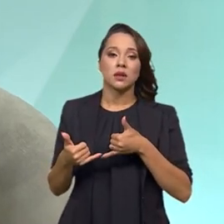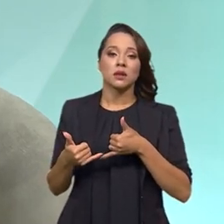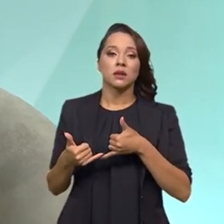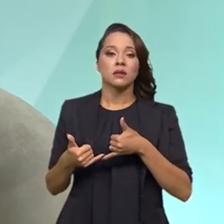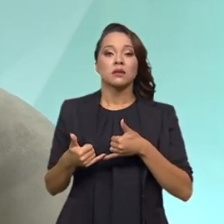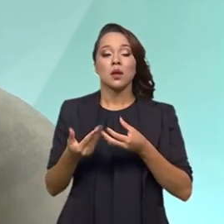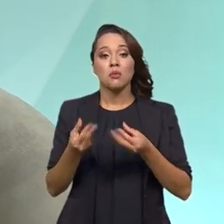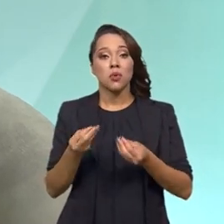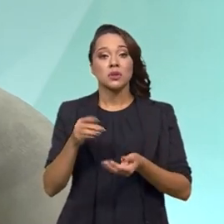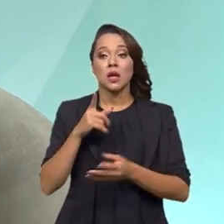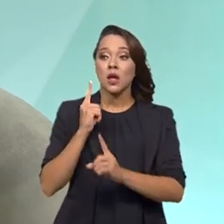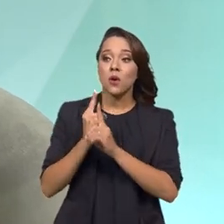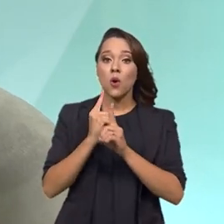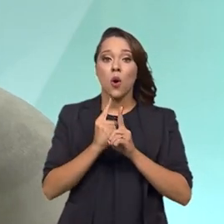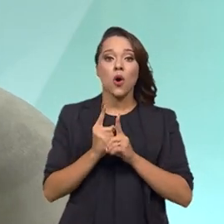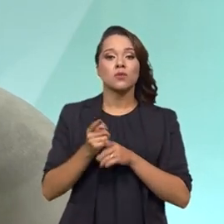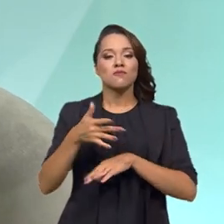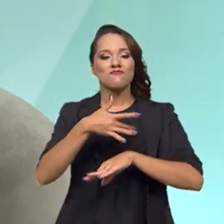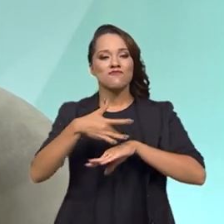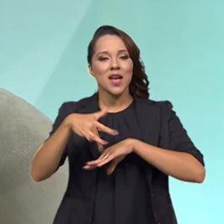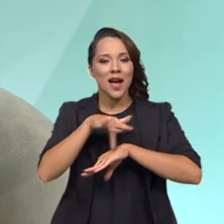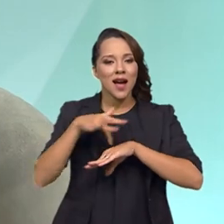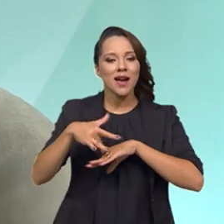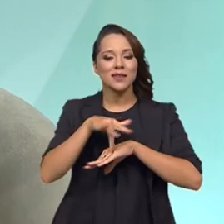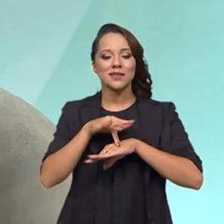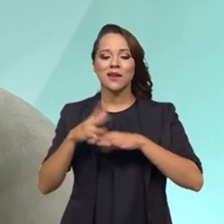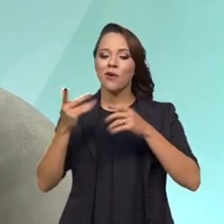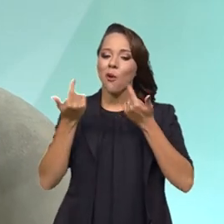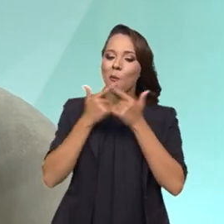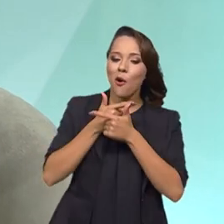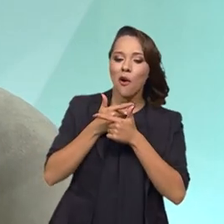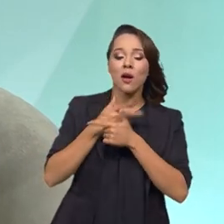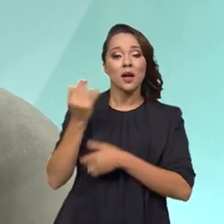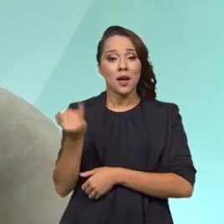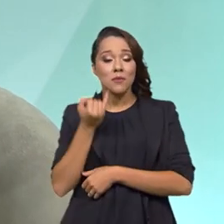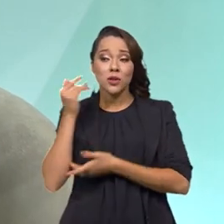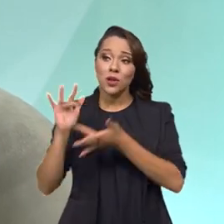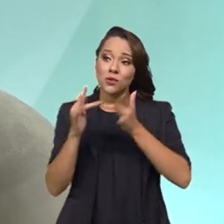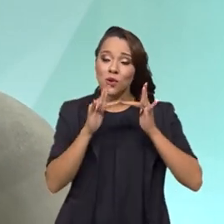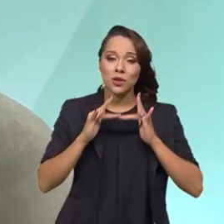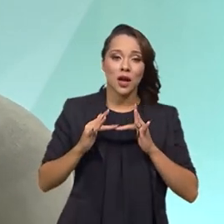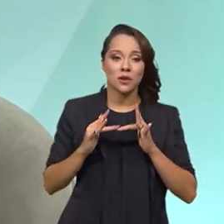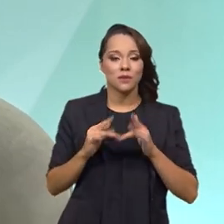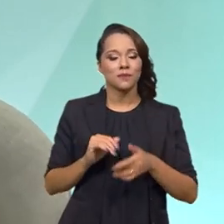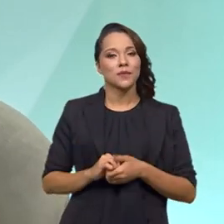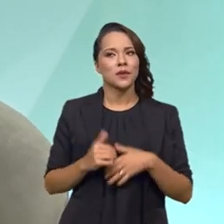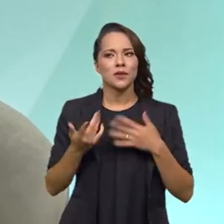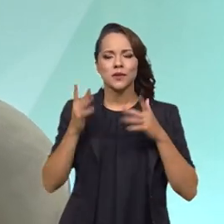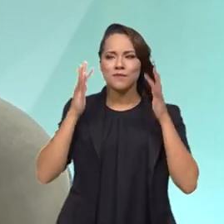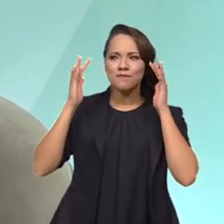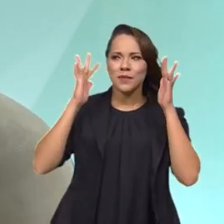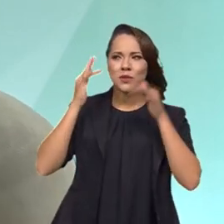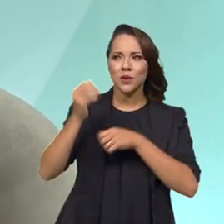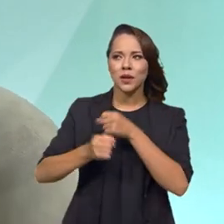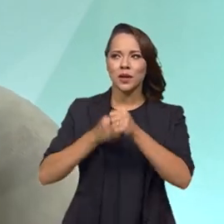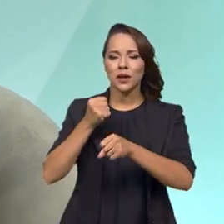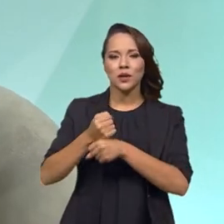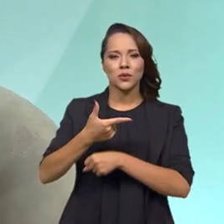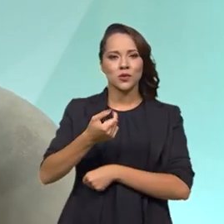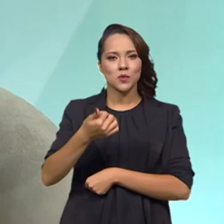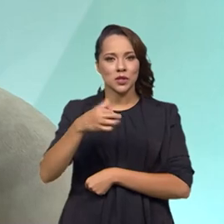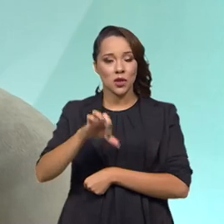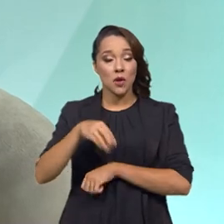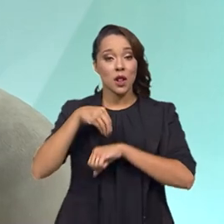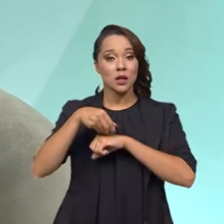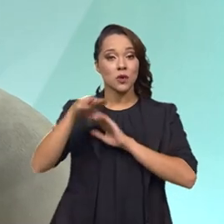promovem encontros com danças, com bolo, que são importantes, a convivência. Nós, então, pensamos em 2019 e